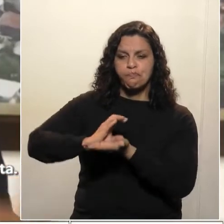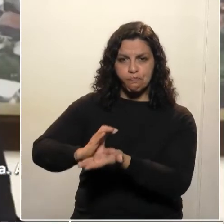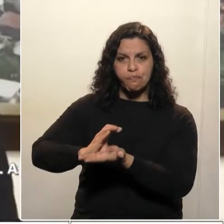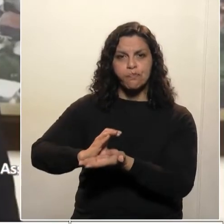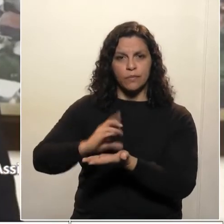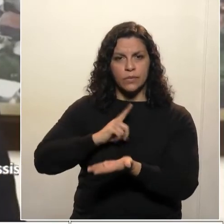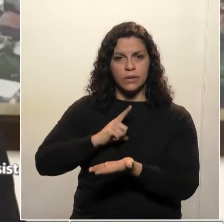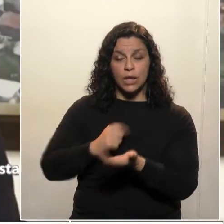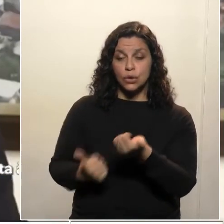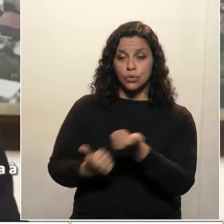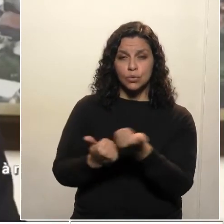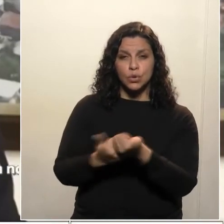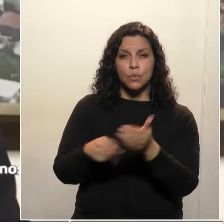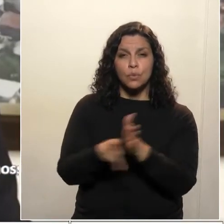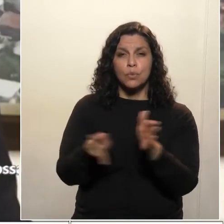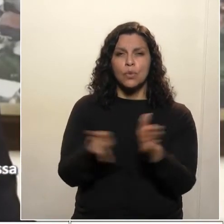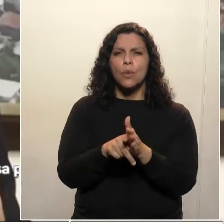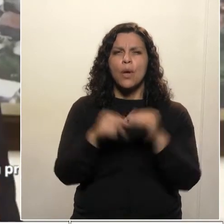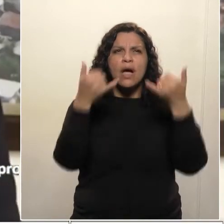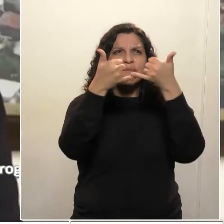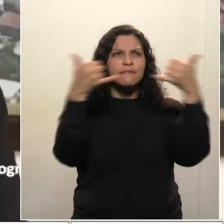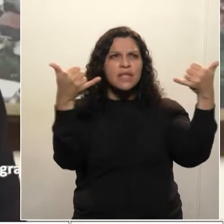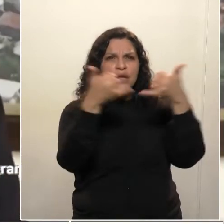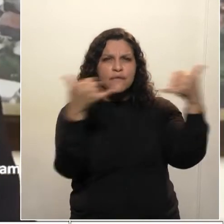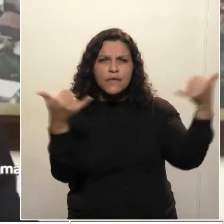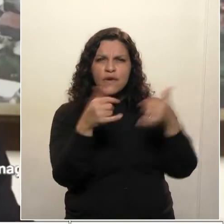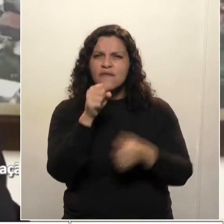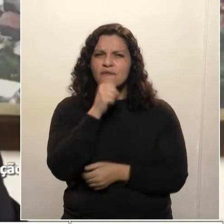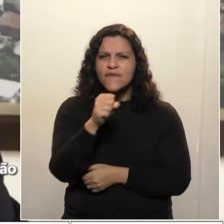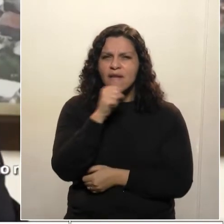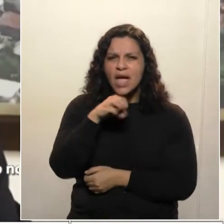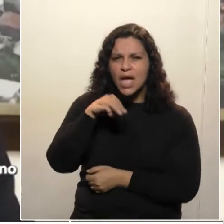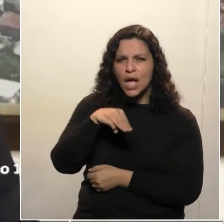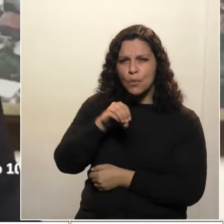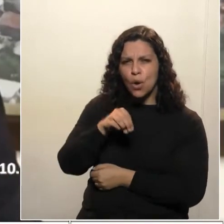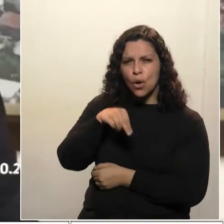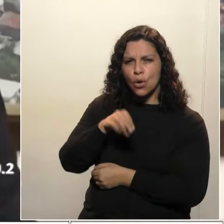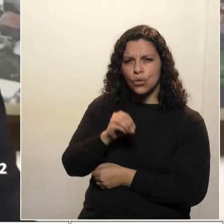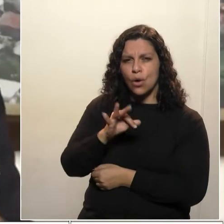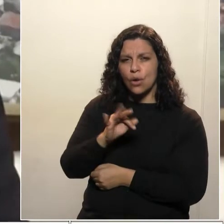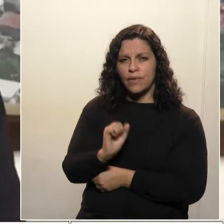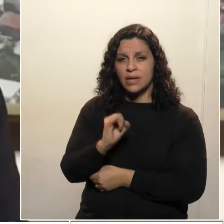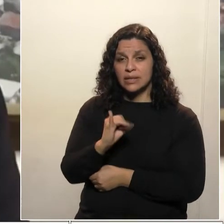que substituem a rede monofásica por trifásico,